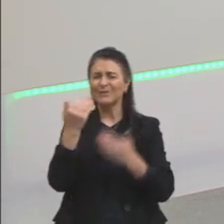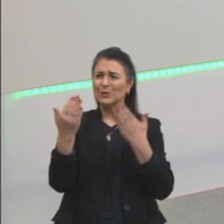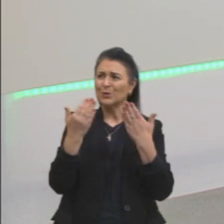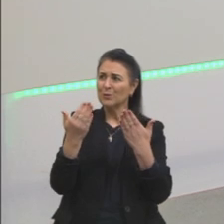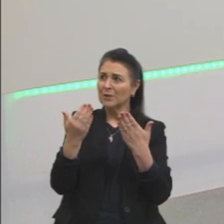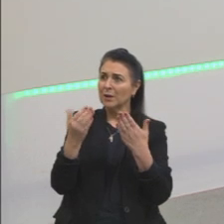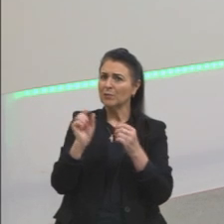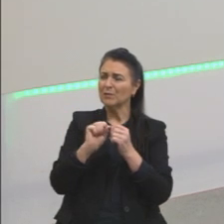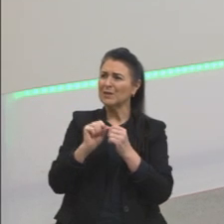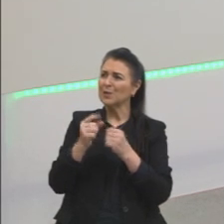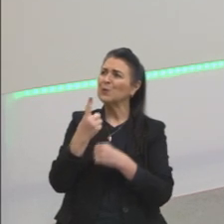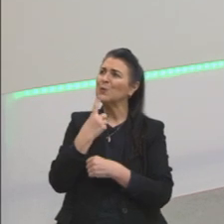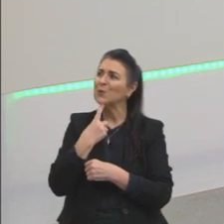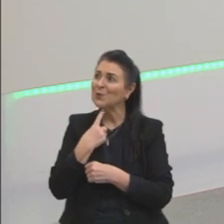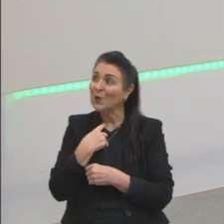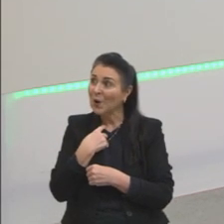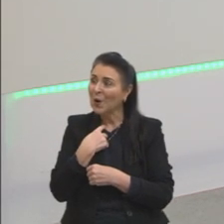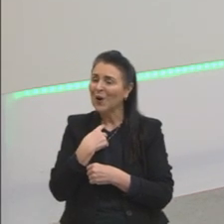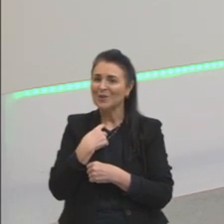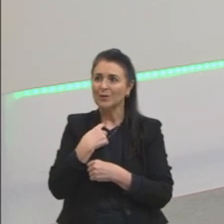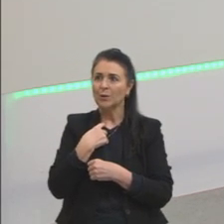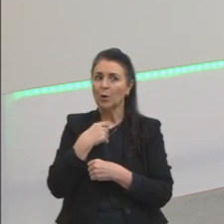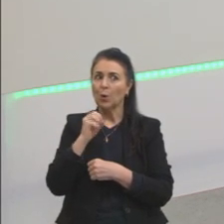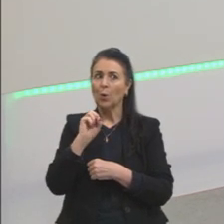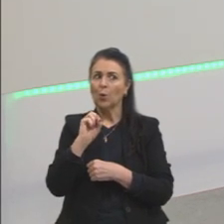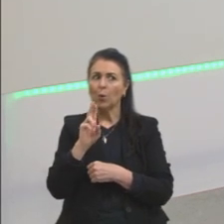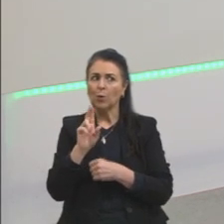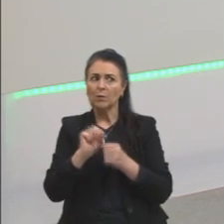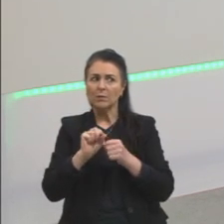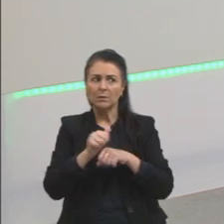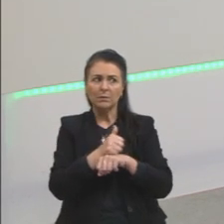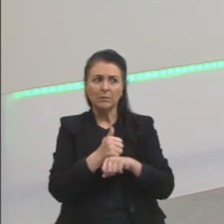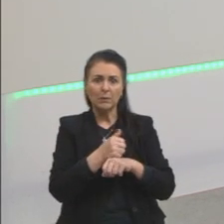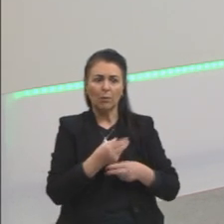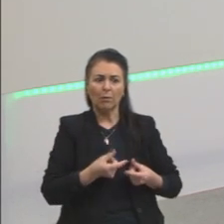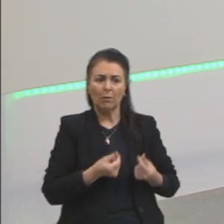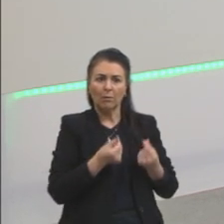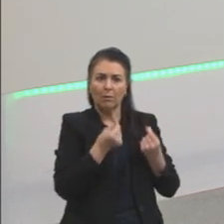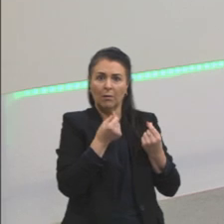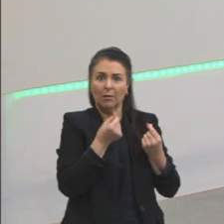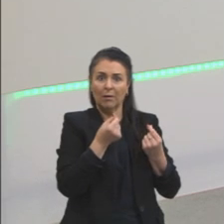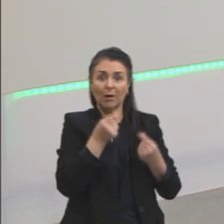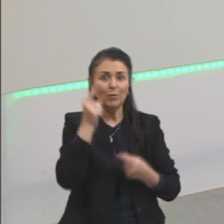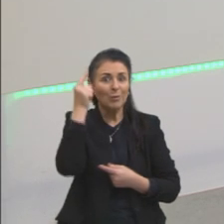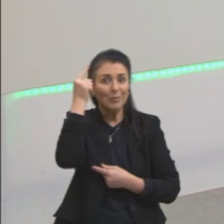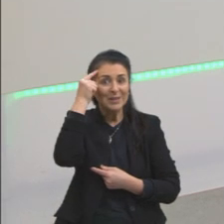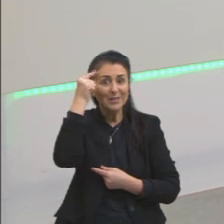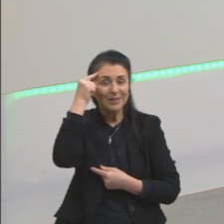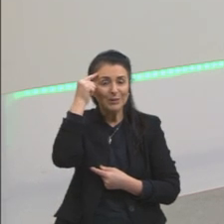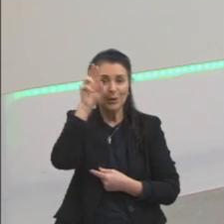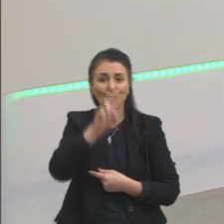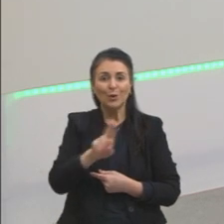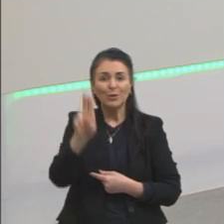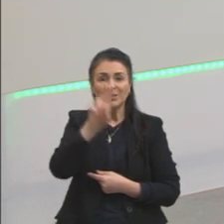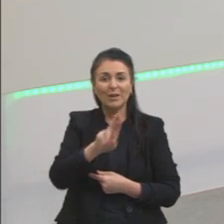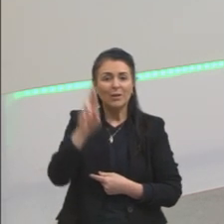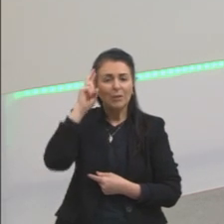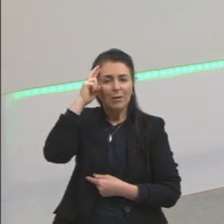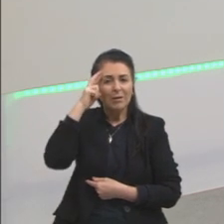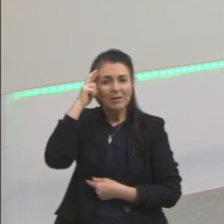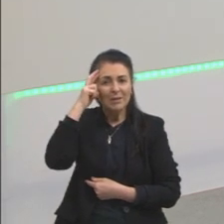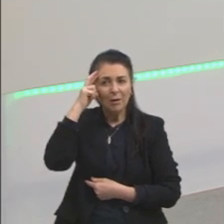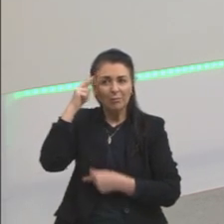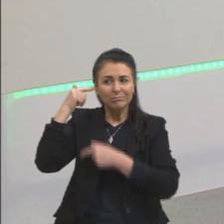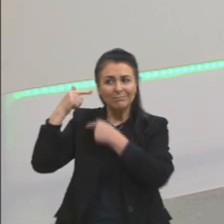gosto ou aquilo que me dá renda. Estou usando a razão. Ainda são heranças. Não que a razão seja algo que